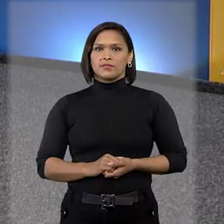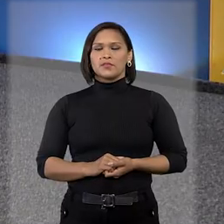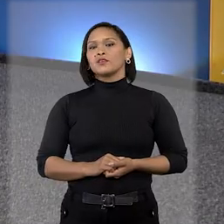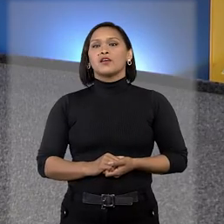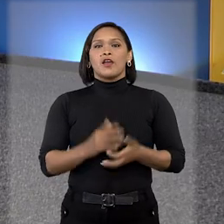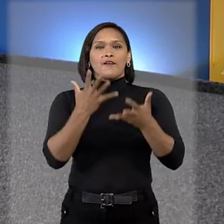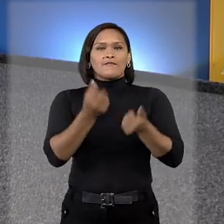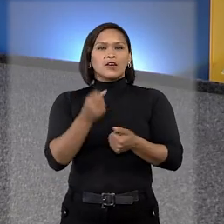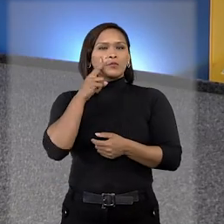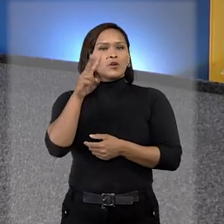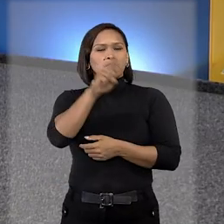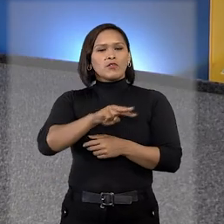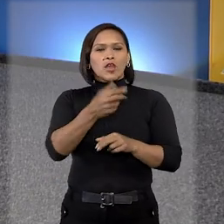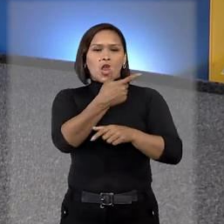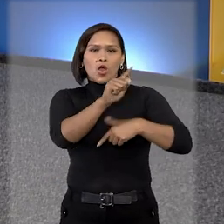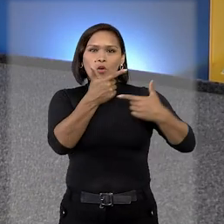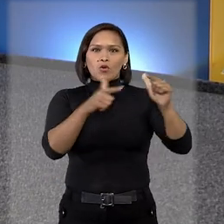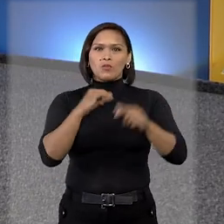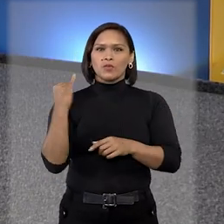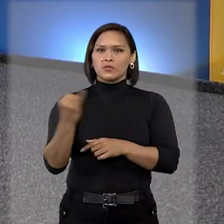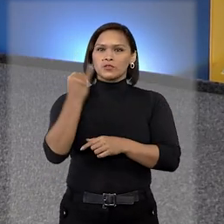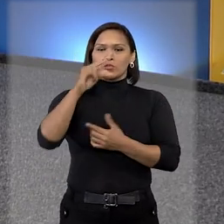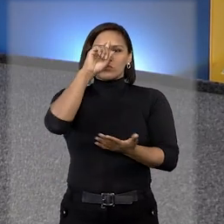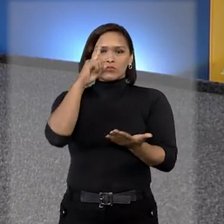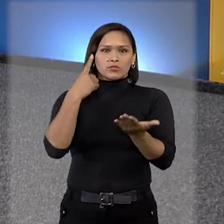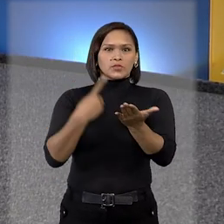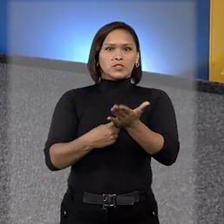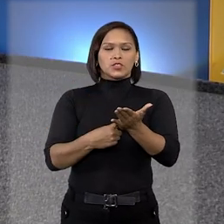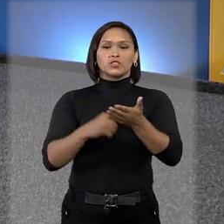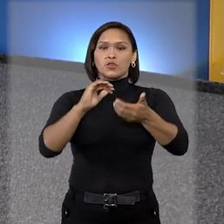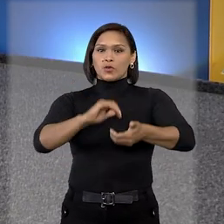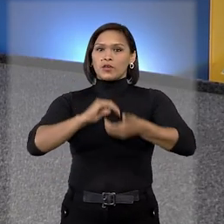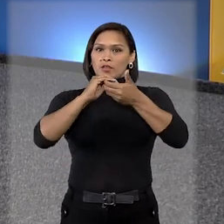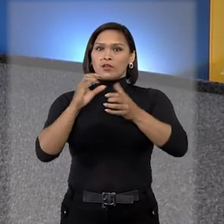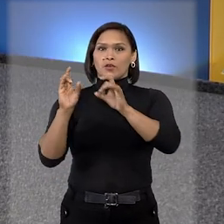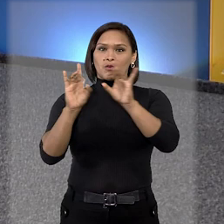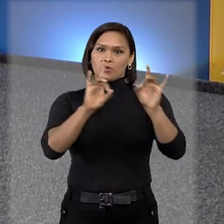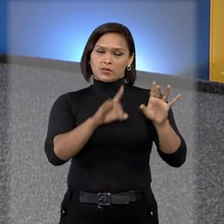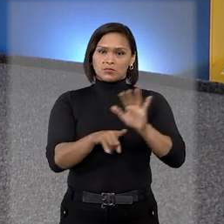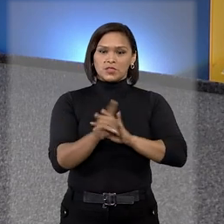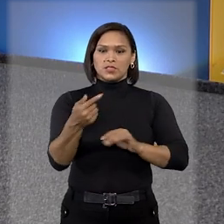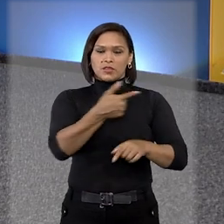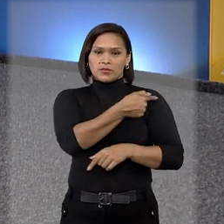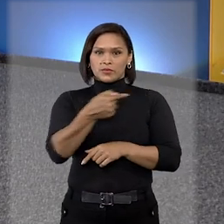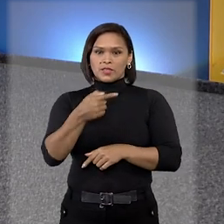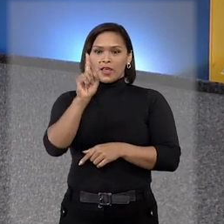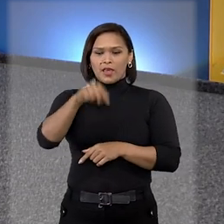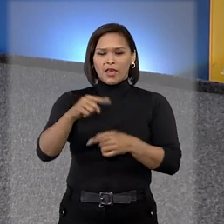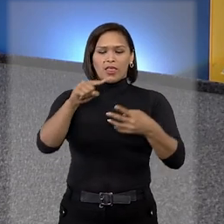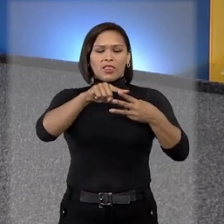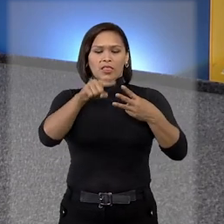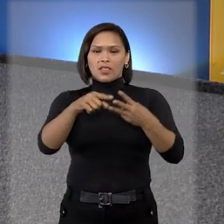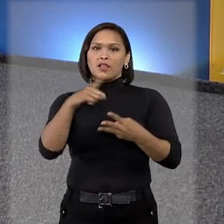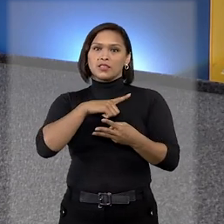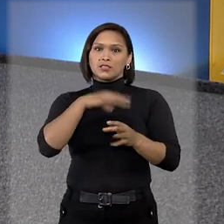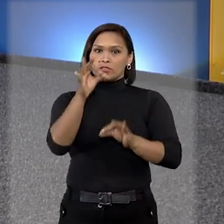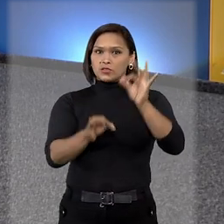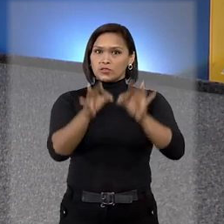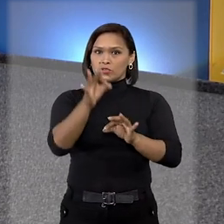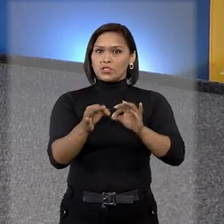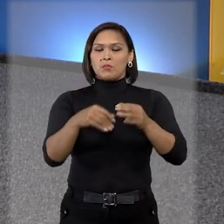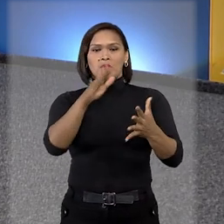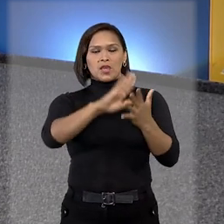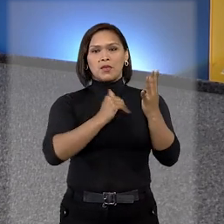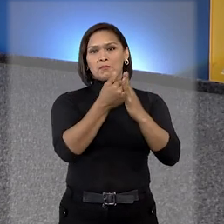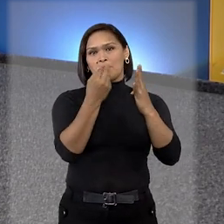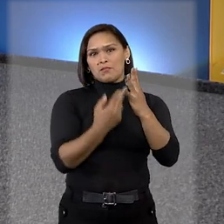Vamos ver algumas das mais importantes decisões da corte da última semana. Entre elas, em julgamento de